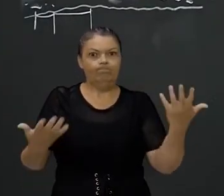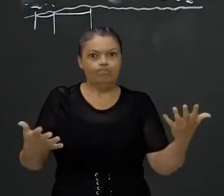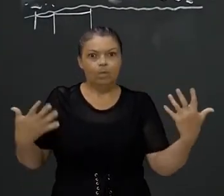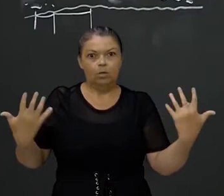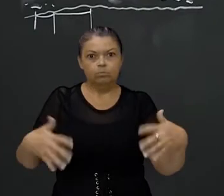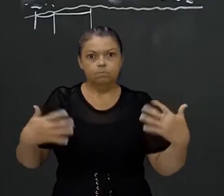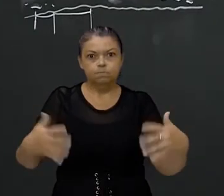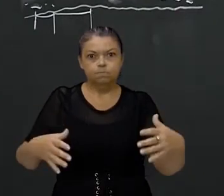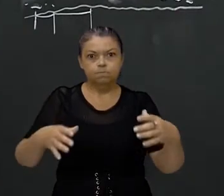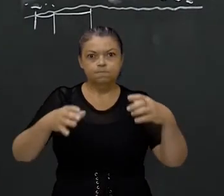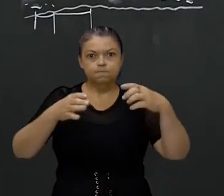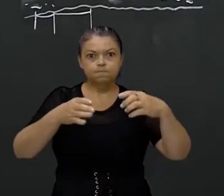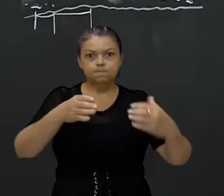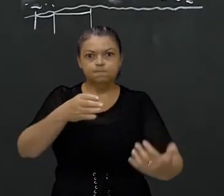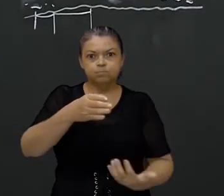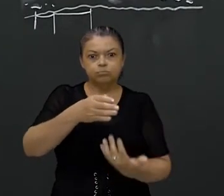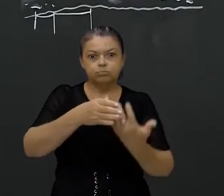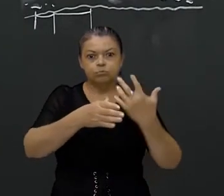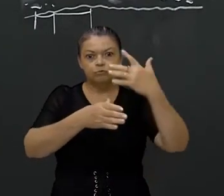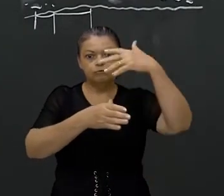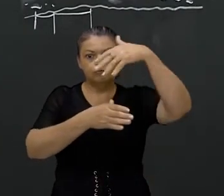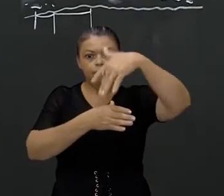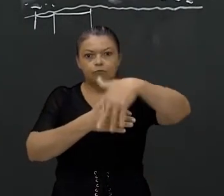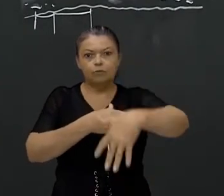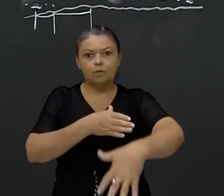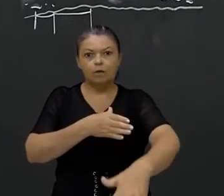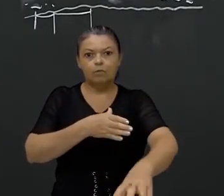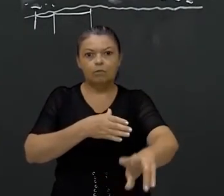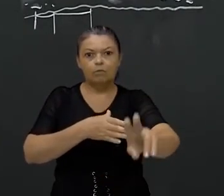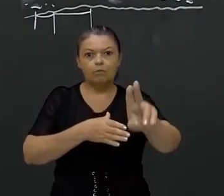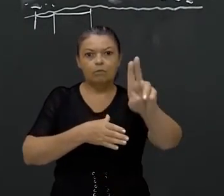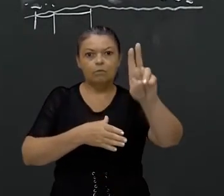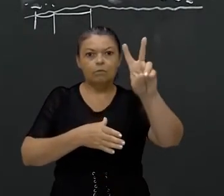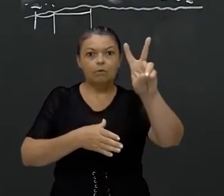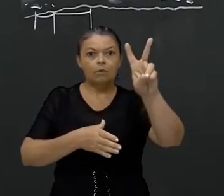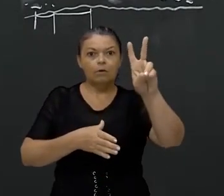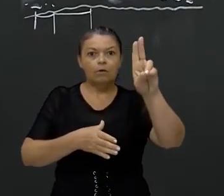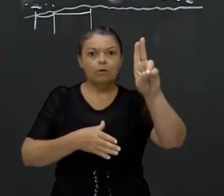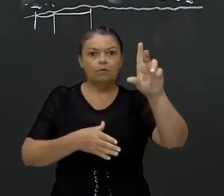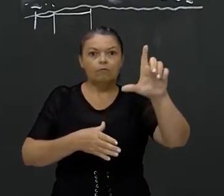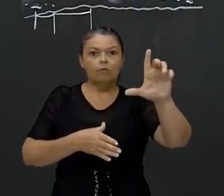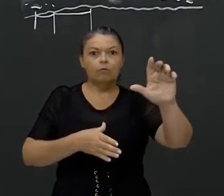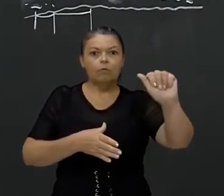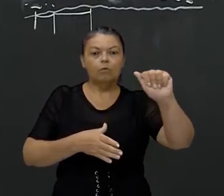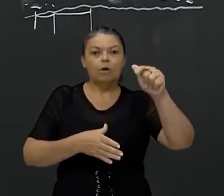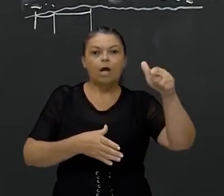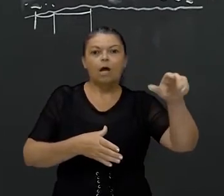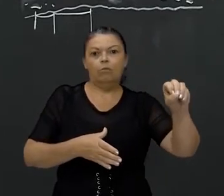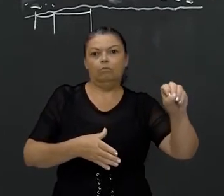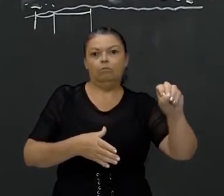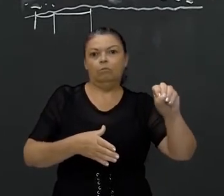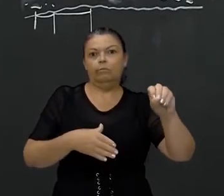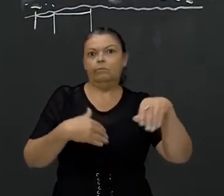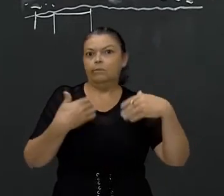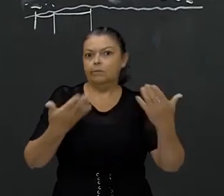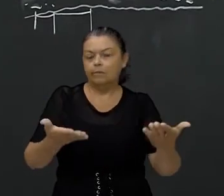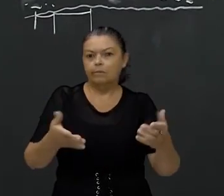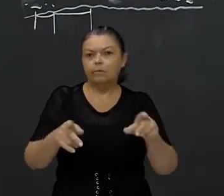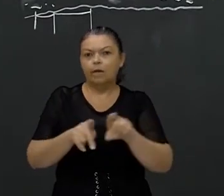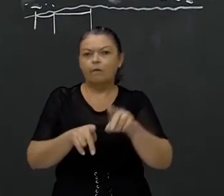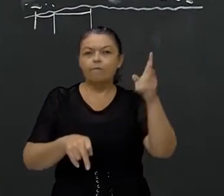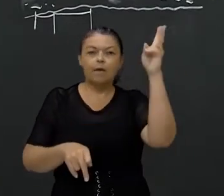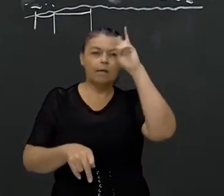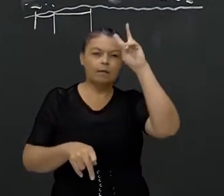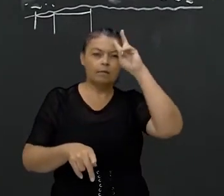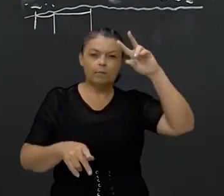Você vai puxar ou você vai dar uma olhadinha na nossa aula sobre as camadas da terra e você vai lembrar que a terra tem a